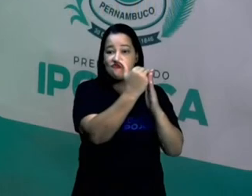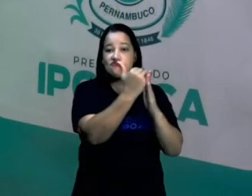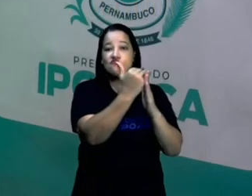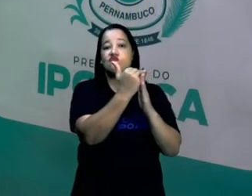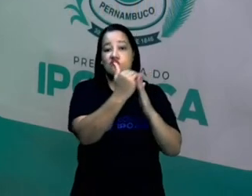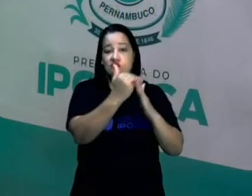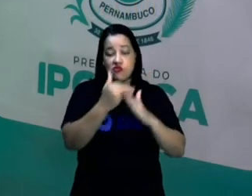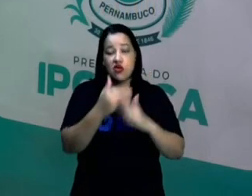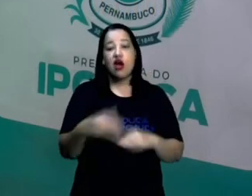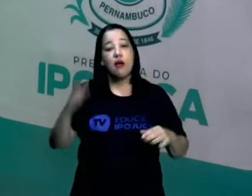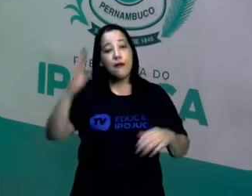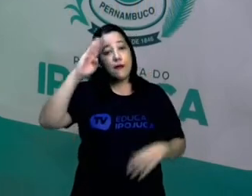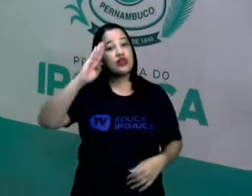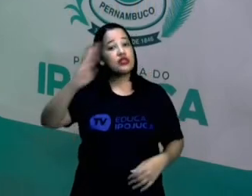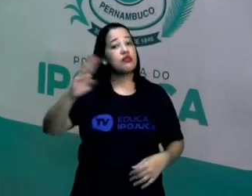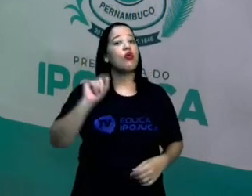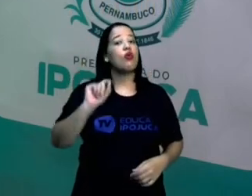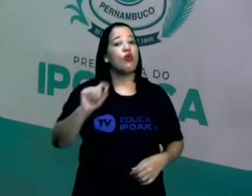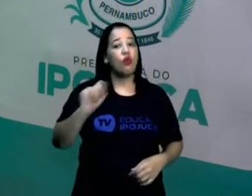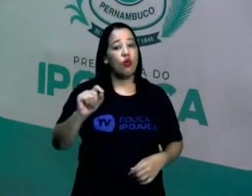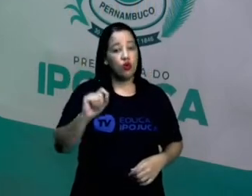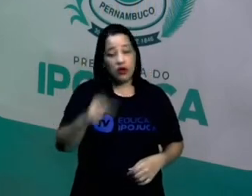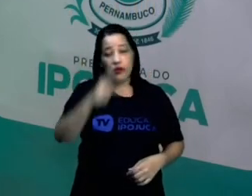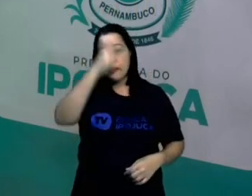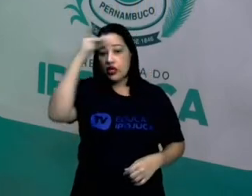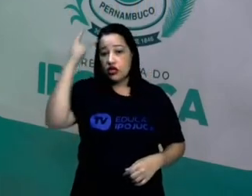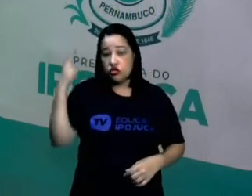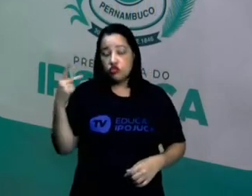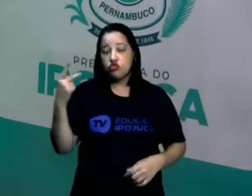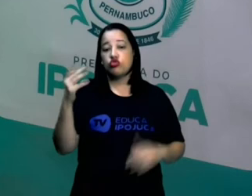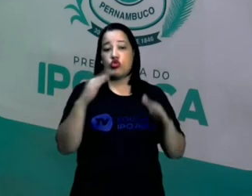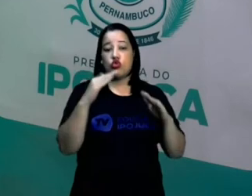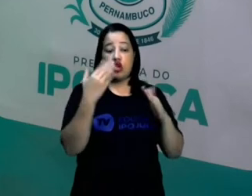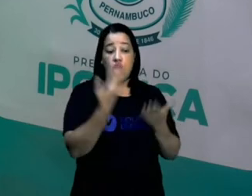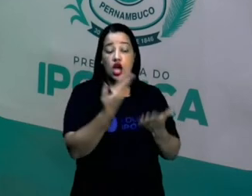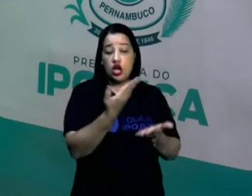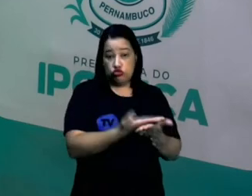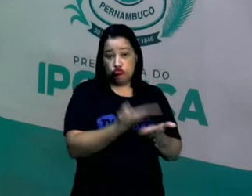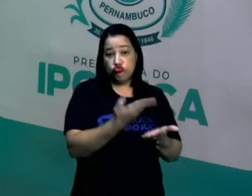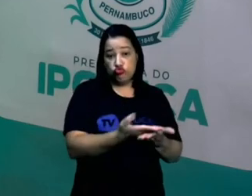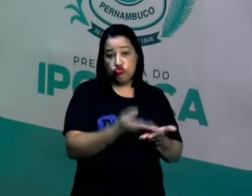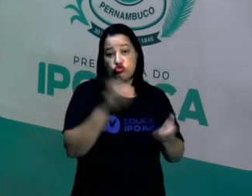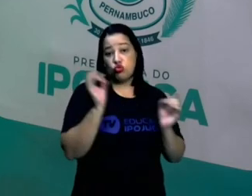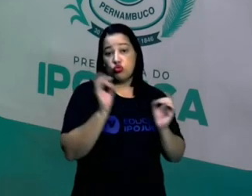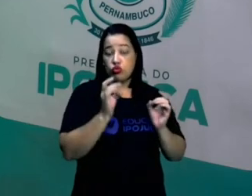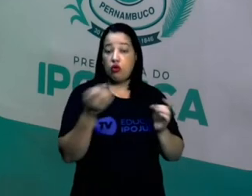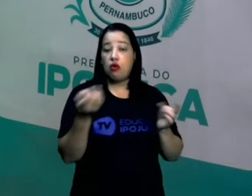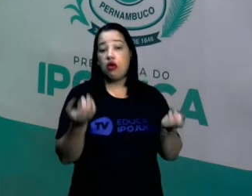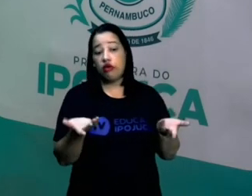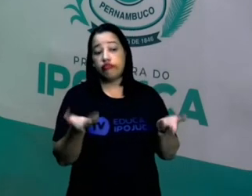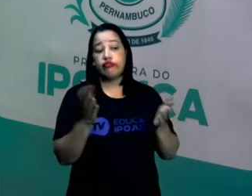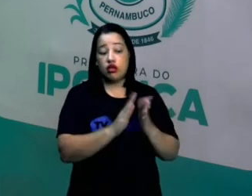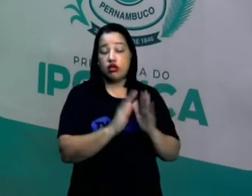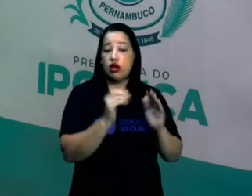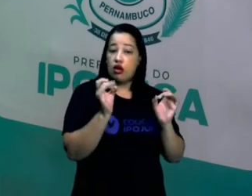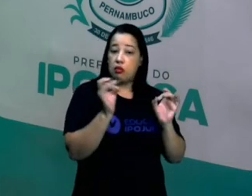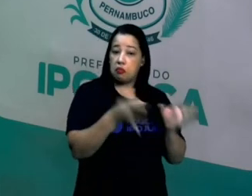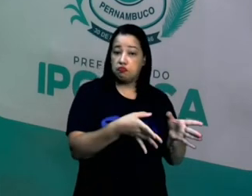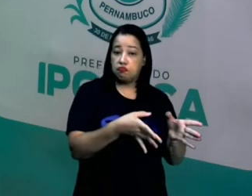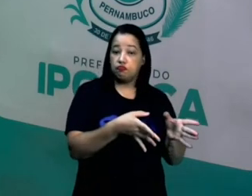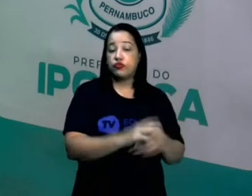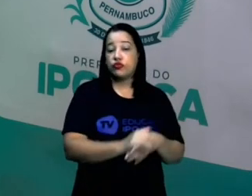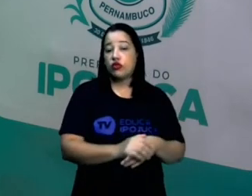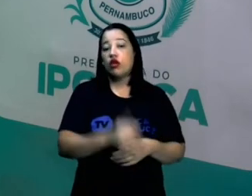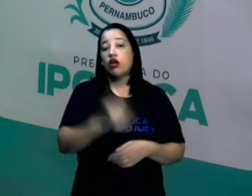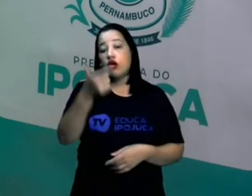por conta da evasão escolar que aconteceu nesse período, certo? E outros